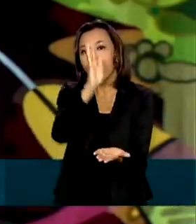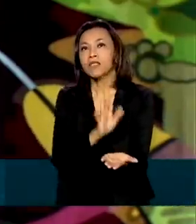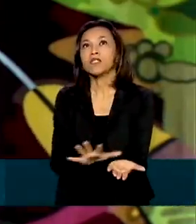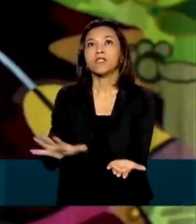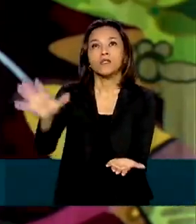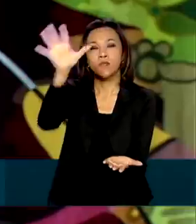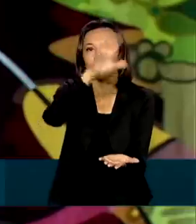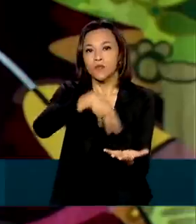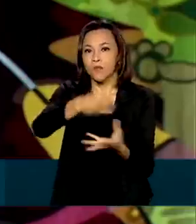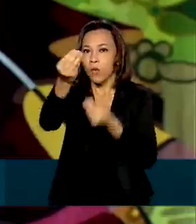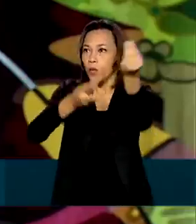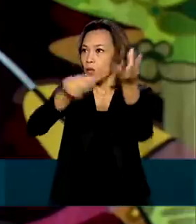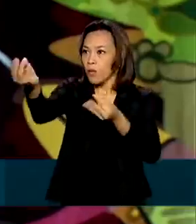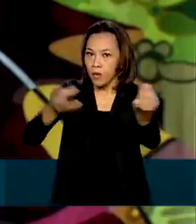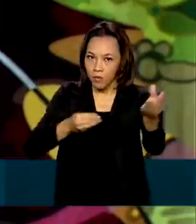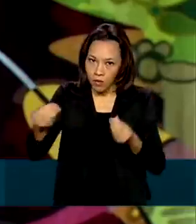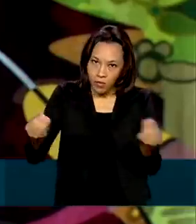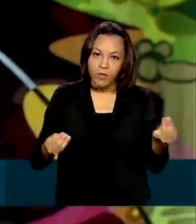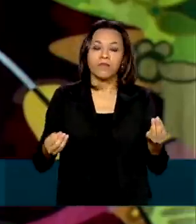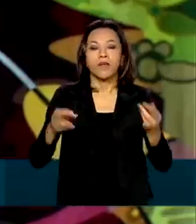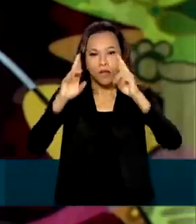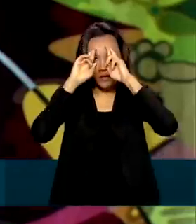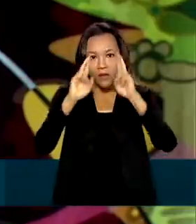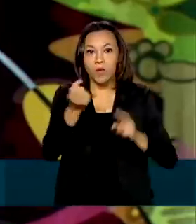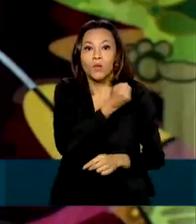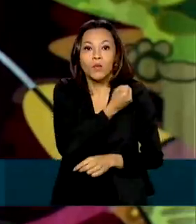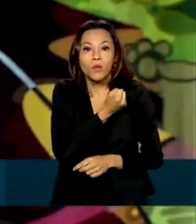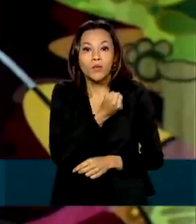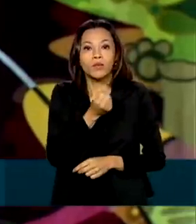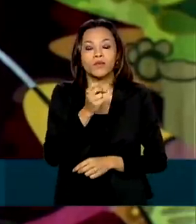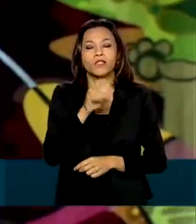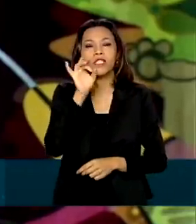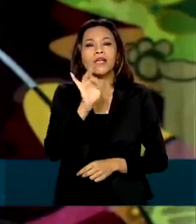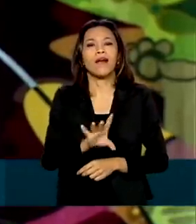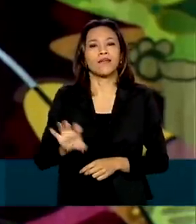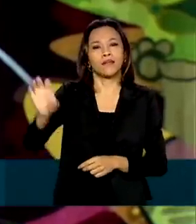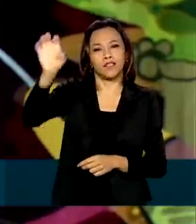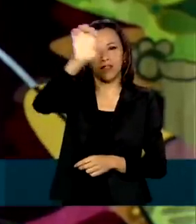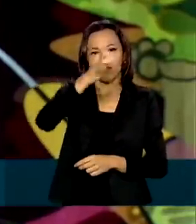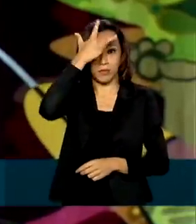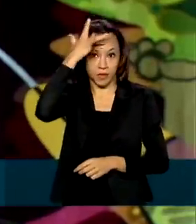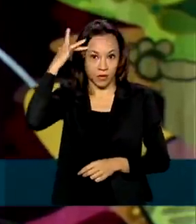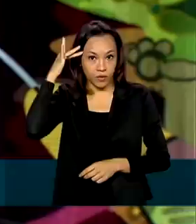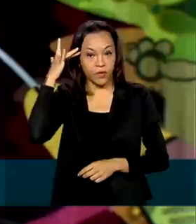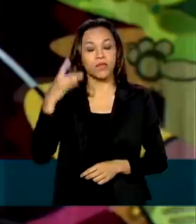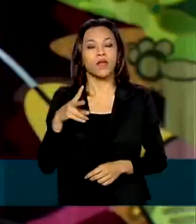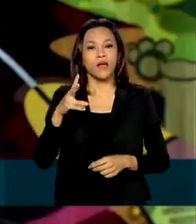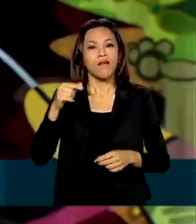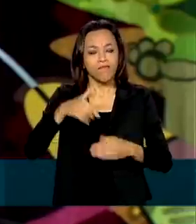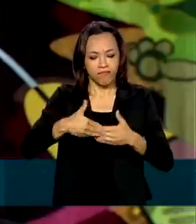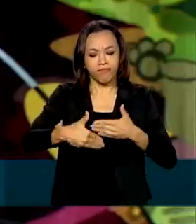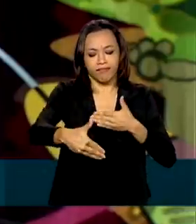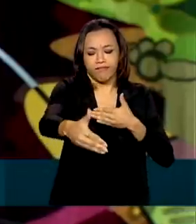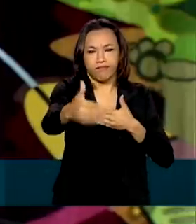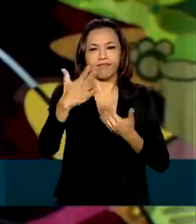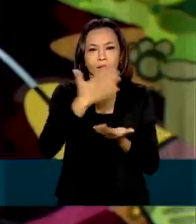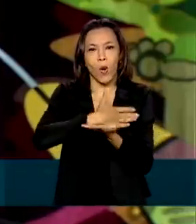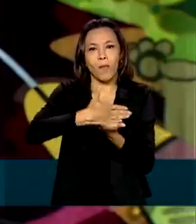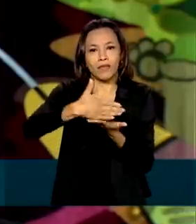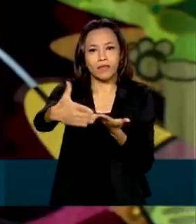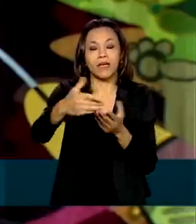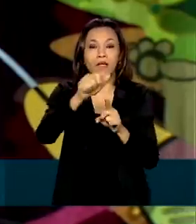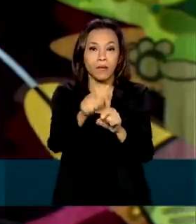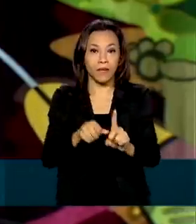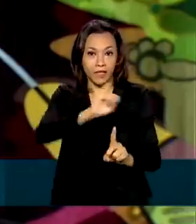considerando a população de cada estado. A previsão é que as doses comecem a ser aplicadas ainda neste mês de janeiro,